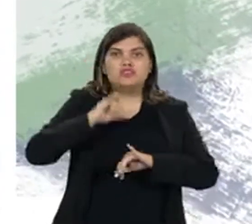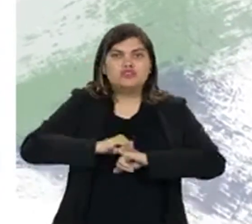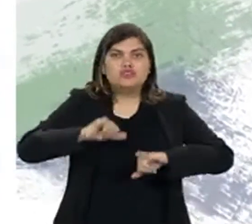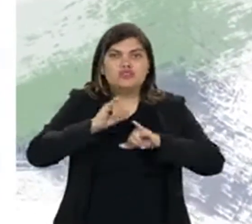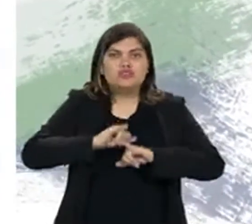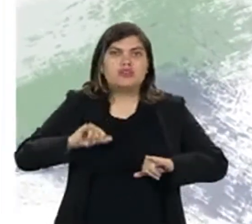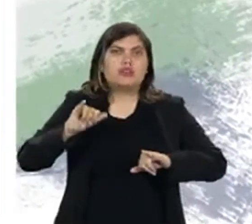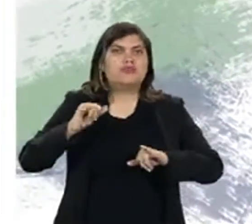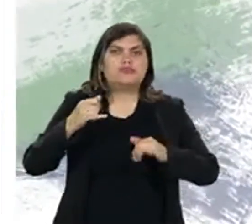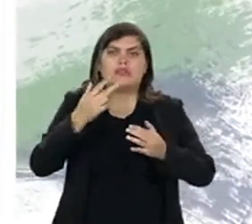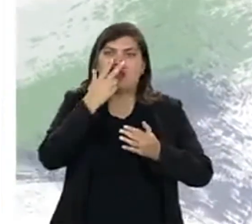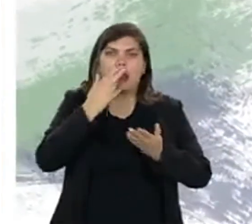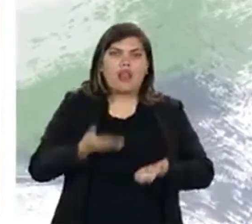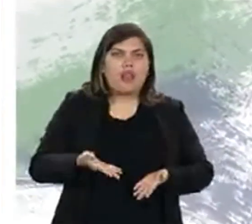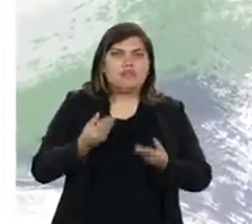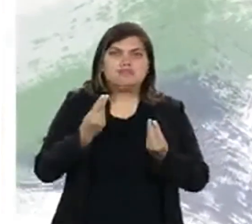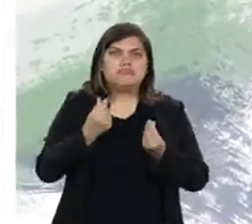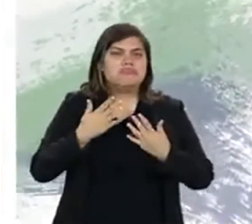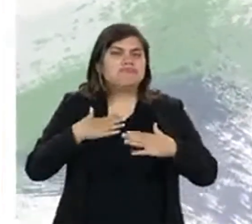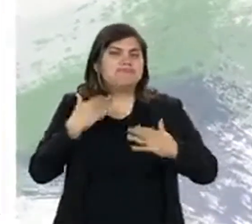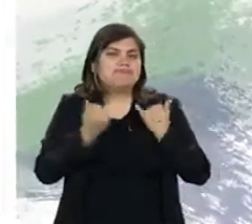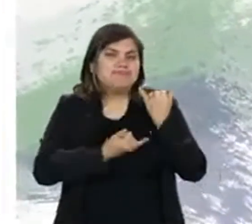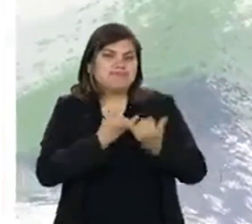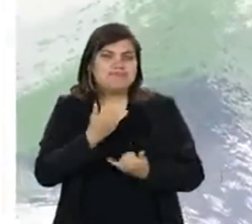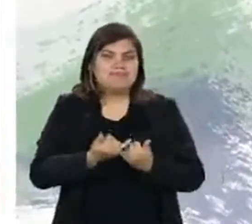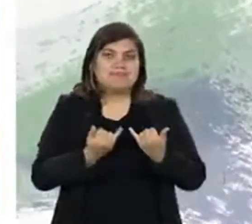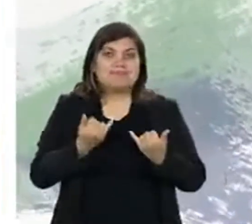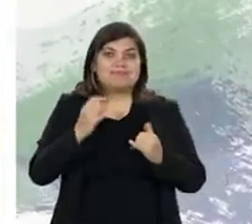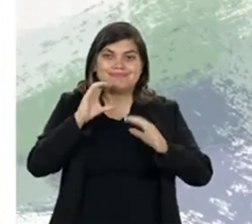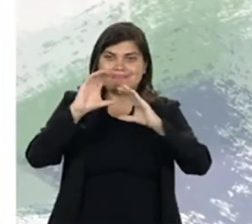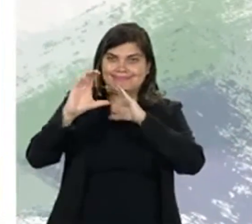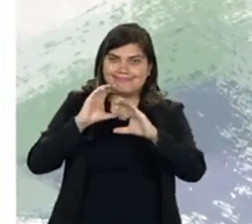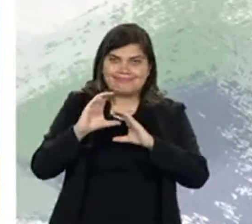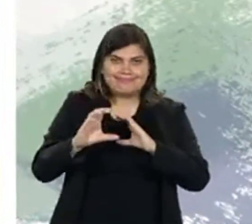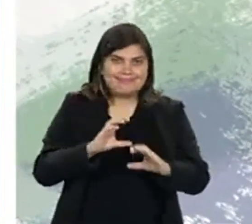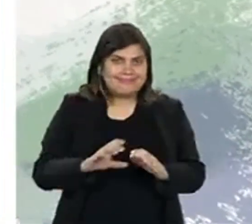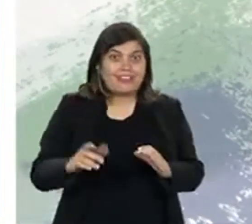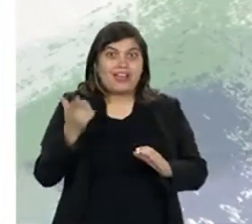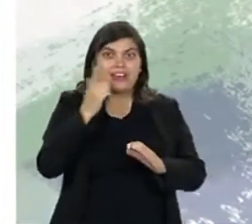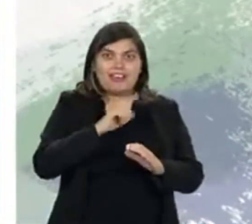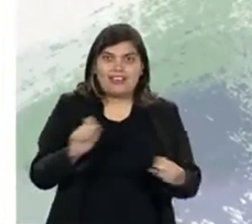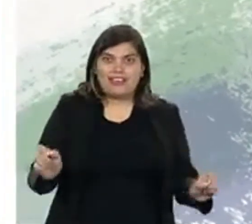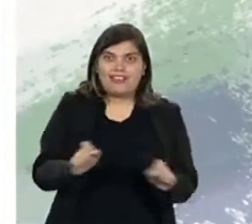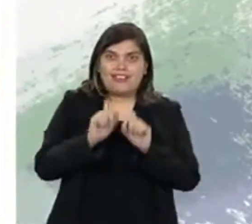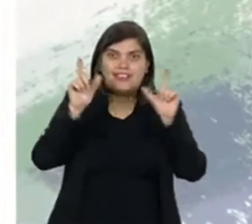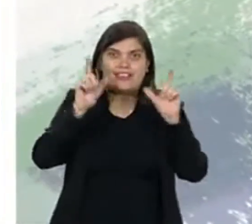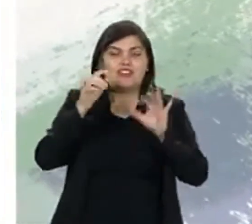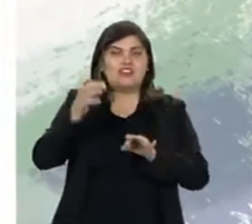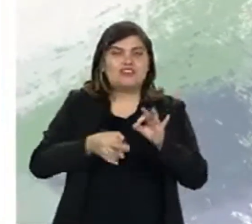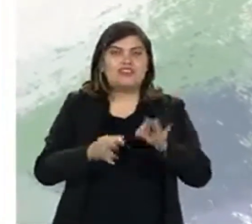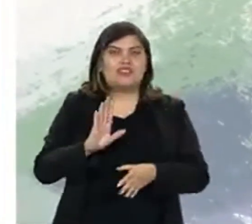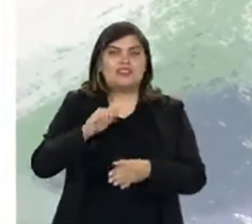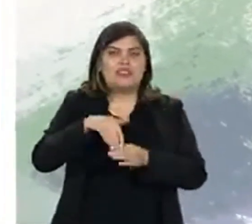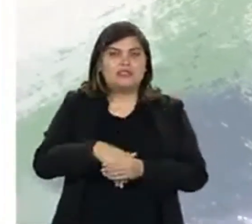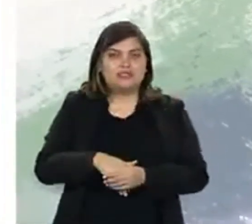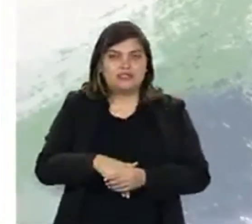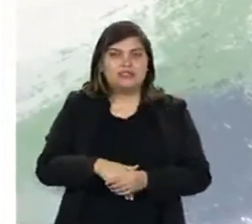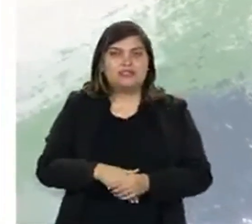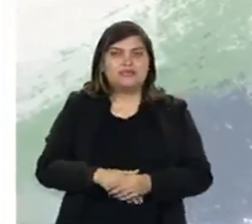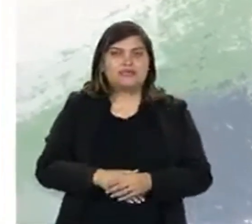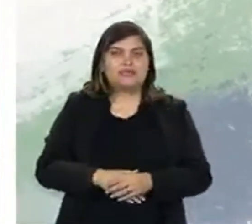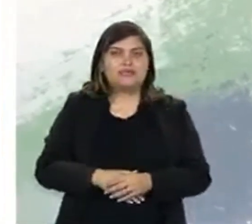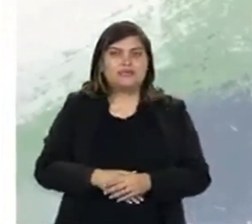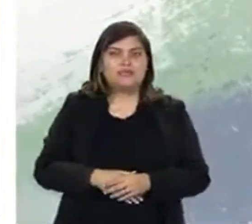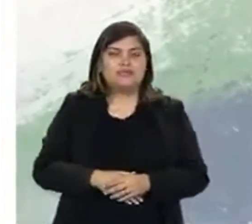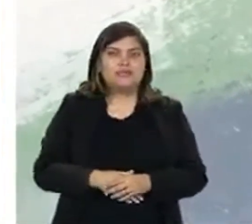Instagram para divulgar informações de uma forma leve e divertida. Canal de comunicação que chamou a atenção da